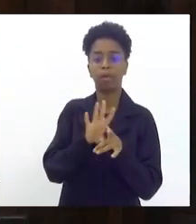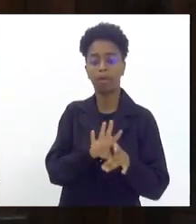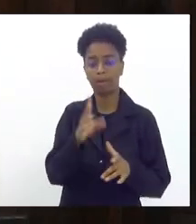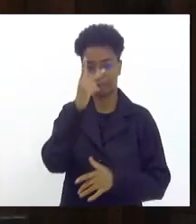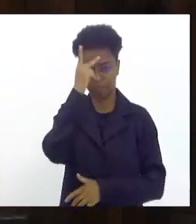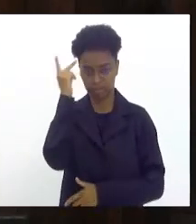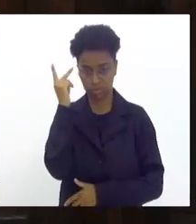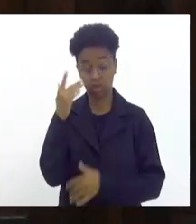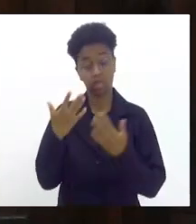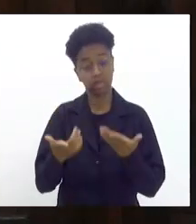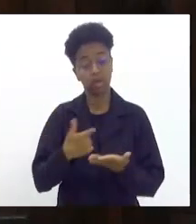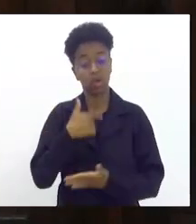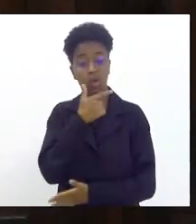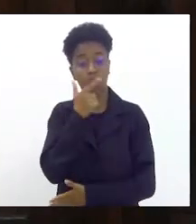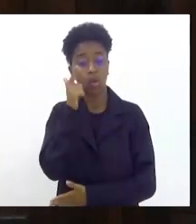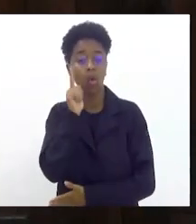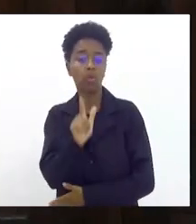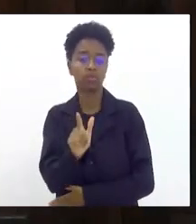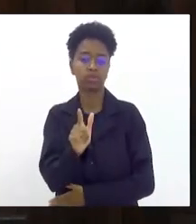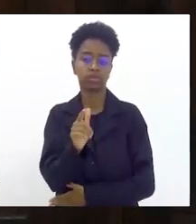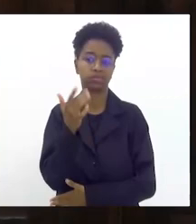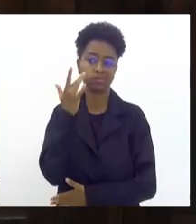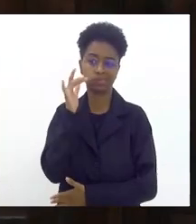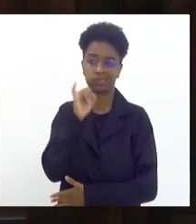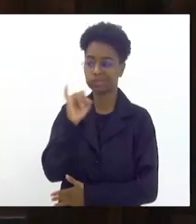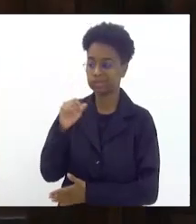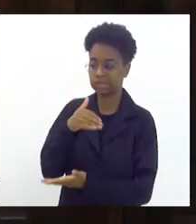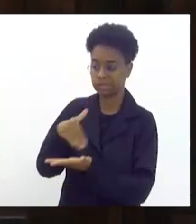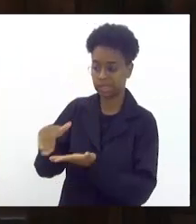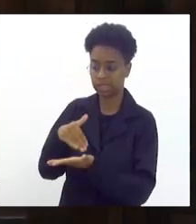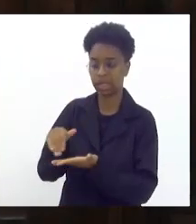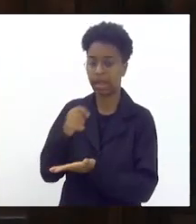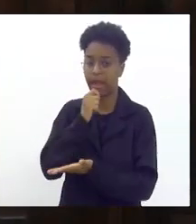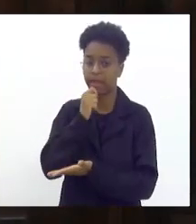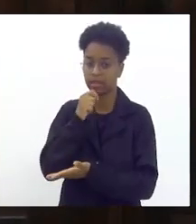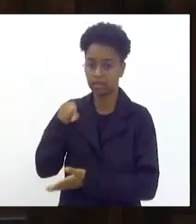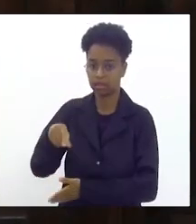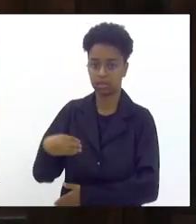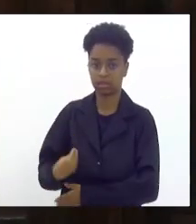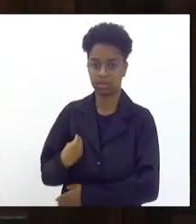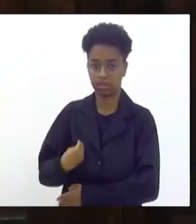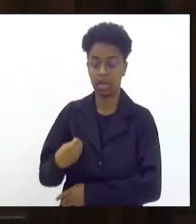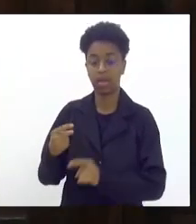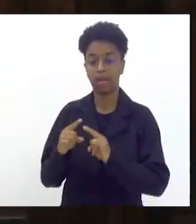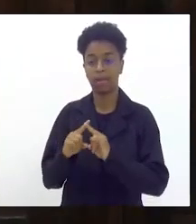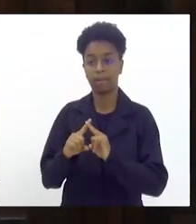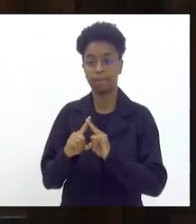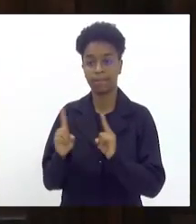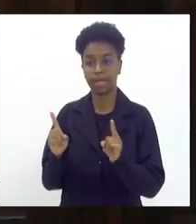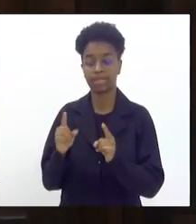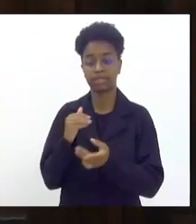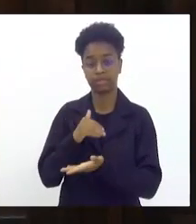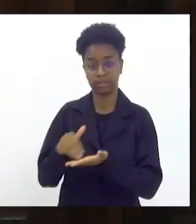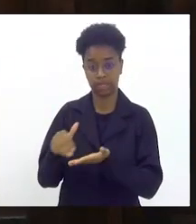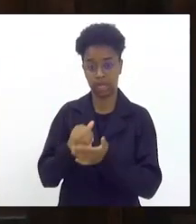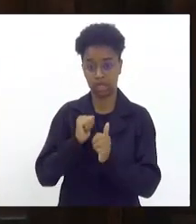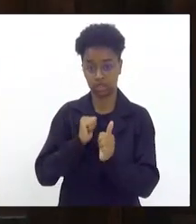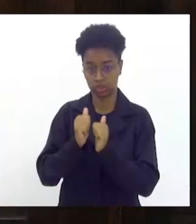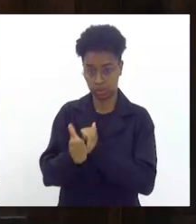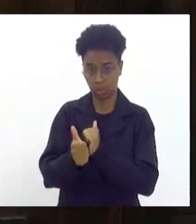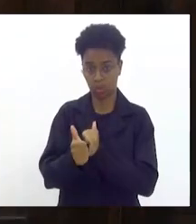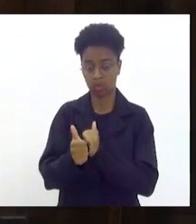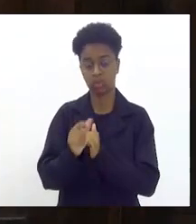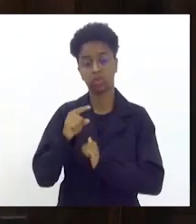E eu consegui, eu não sei se a secretária de Cultura está aí, mas na secretaria de esporte,